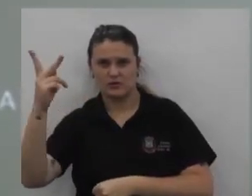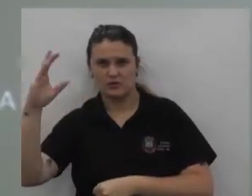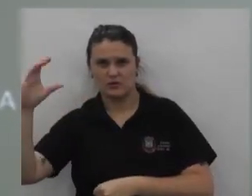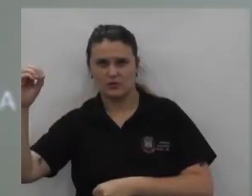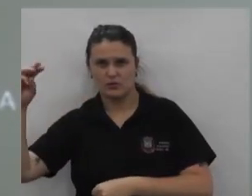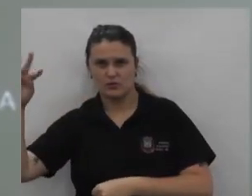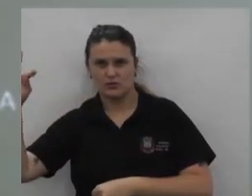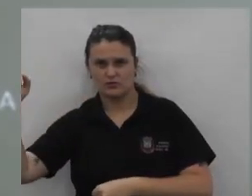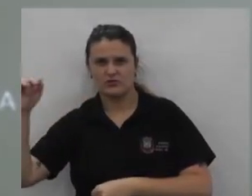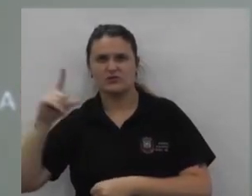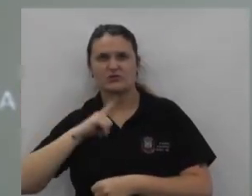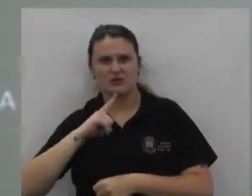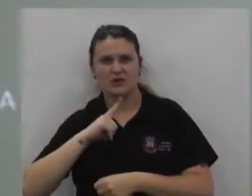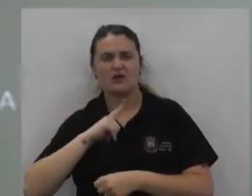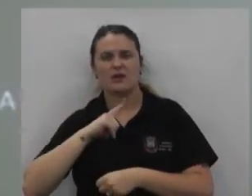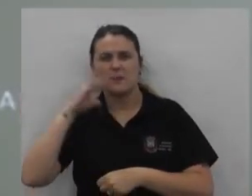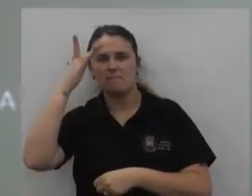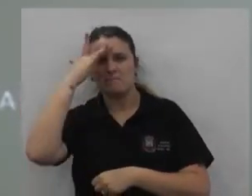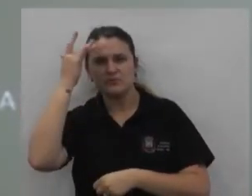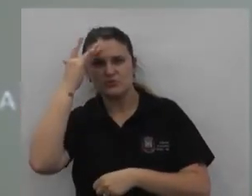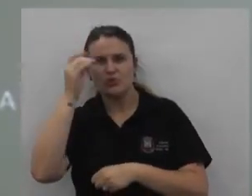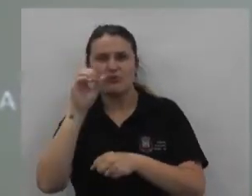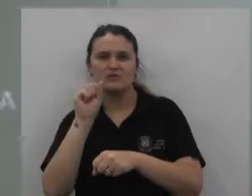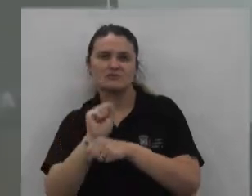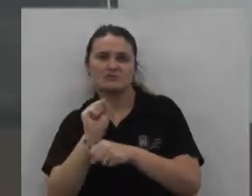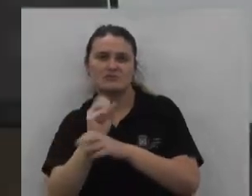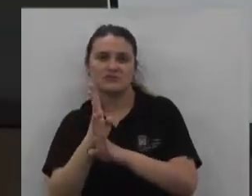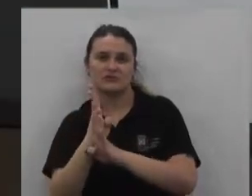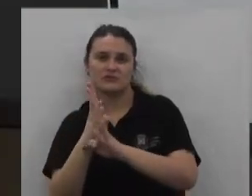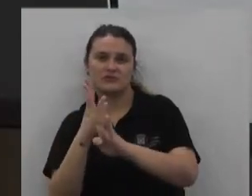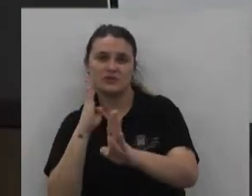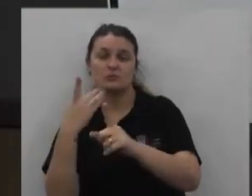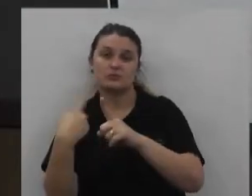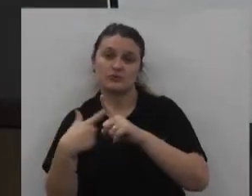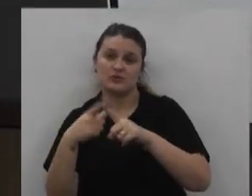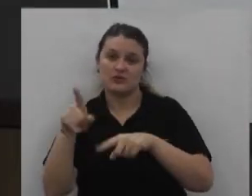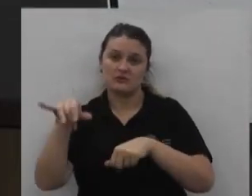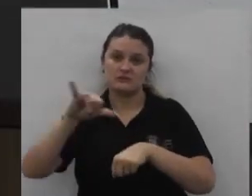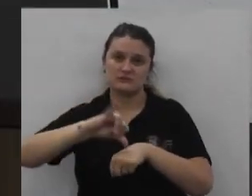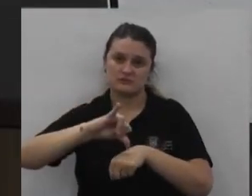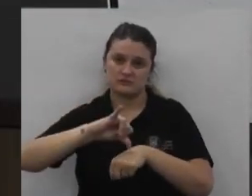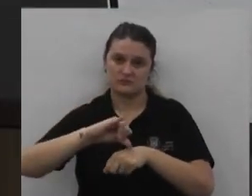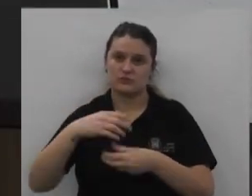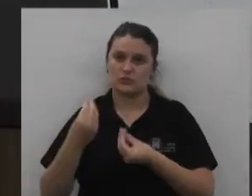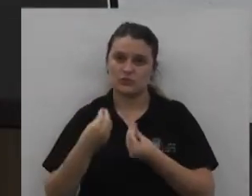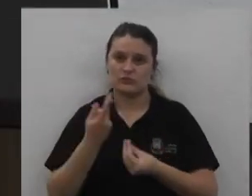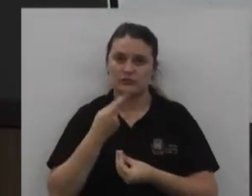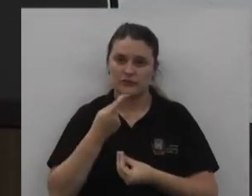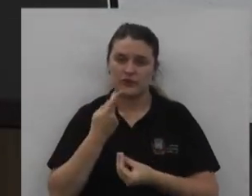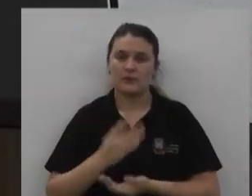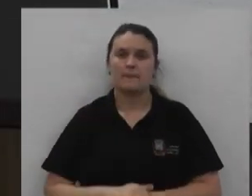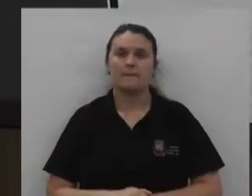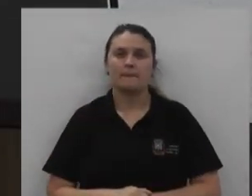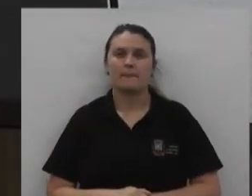totalidade é o número que mais é o CMEI que mais tem mas porque é o mais central como eu já falei então ela